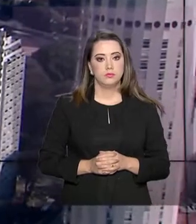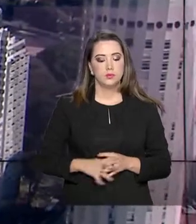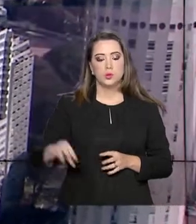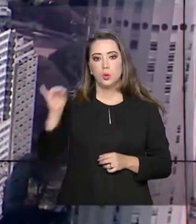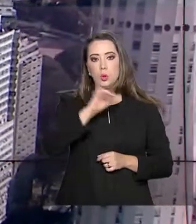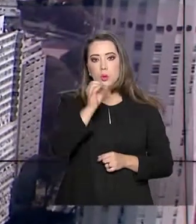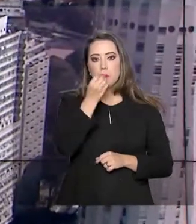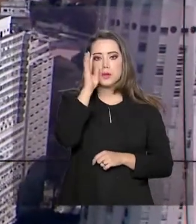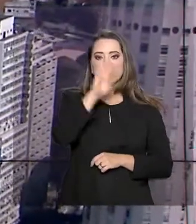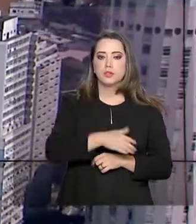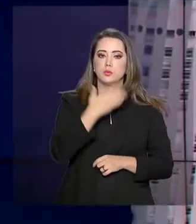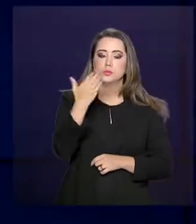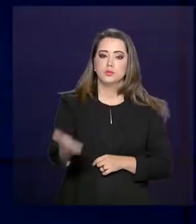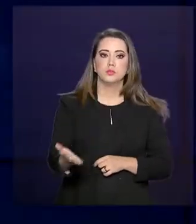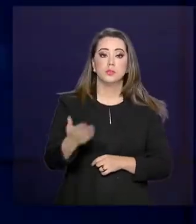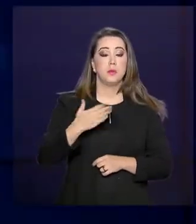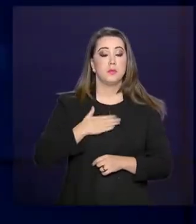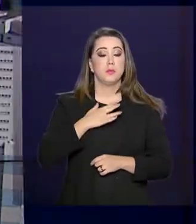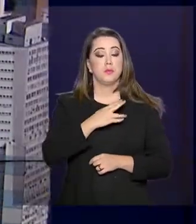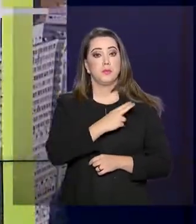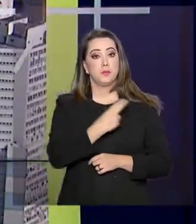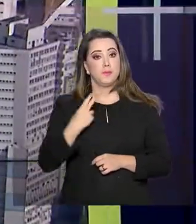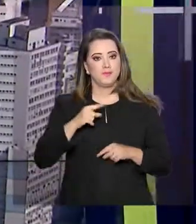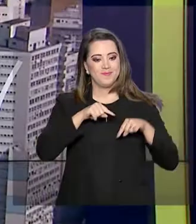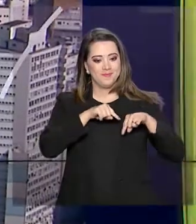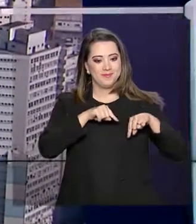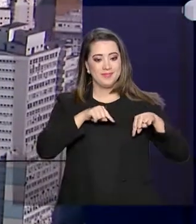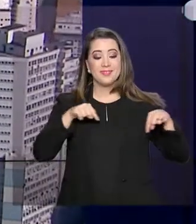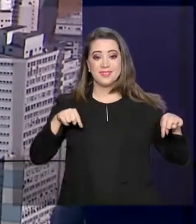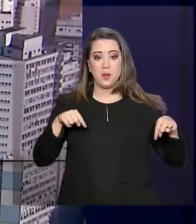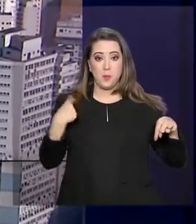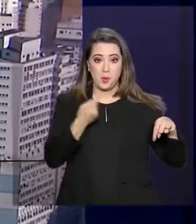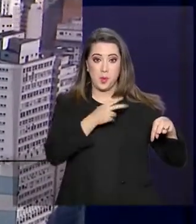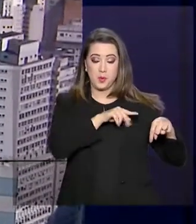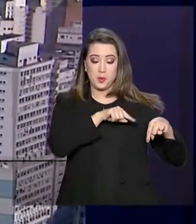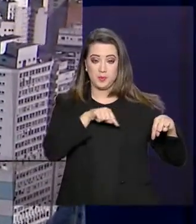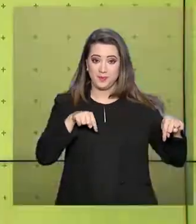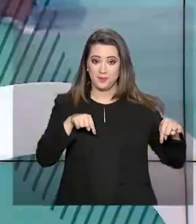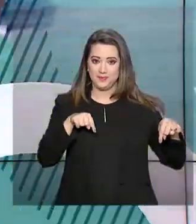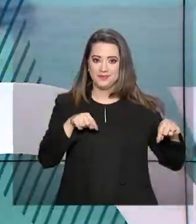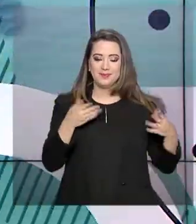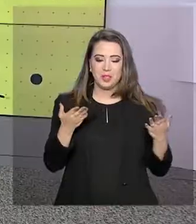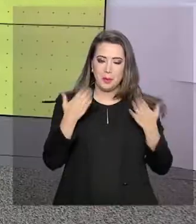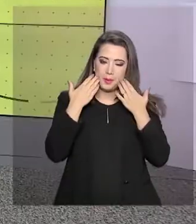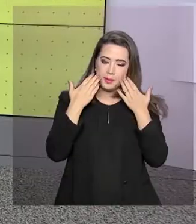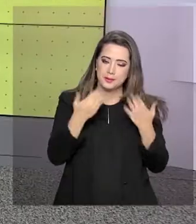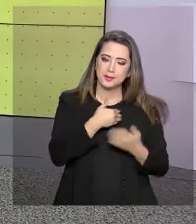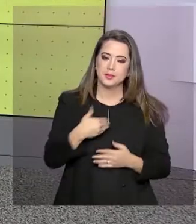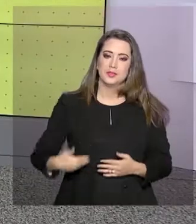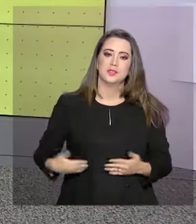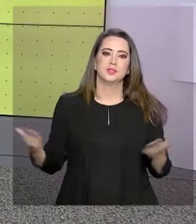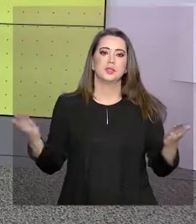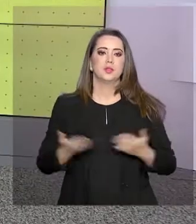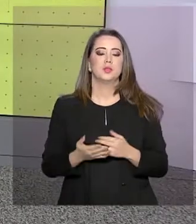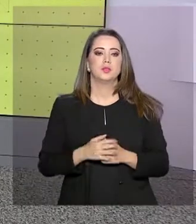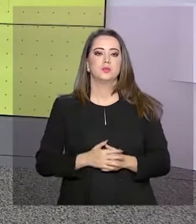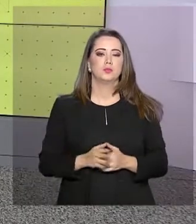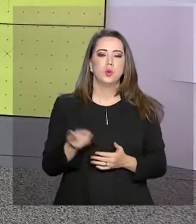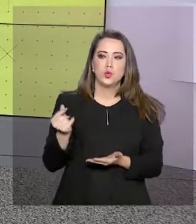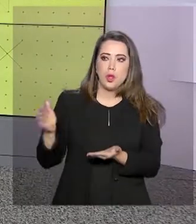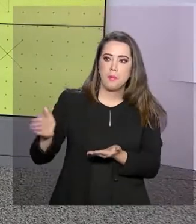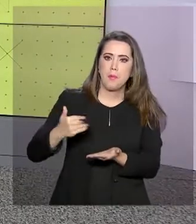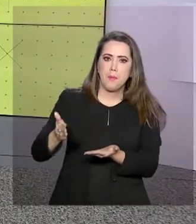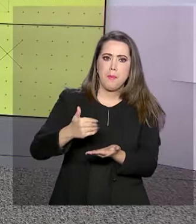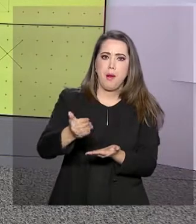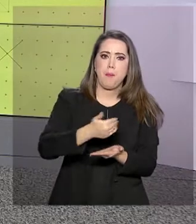Olá, boa tarde para você. Eu sou o Roberto Camargo e estamos no ar com mais uma edição do Governo Agora. A arrecadação